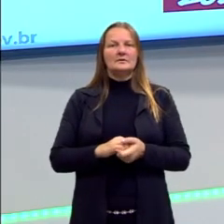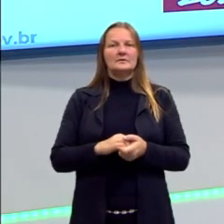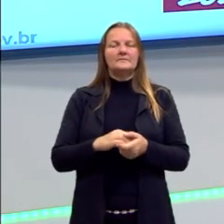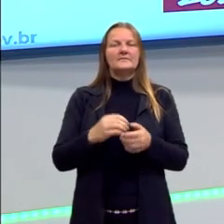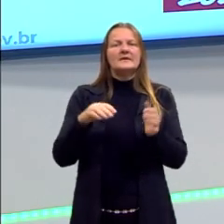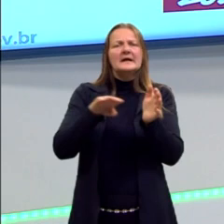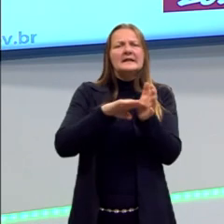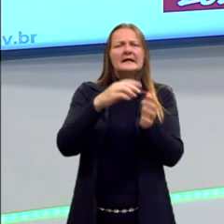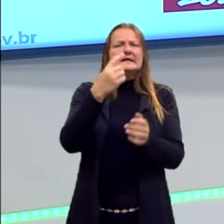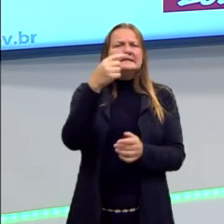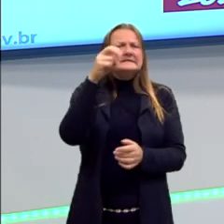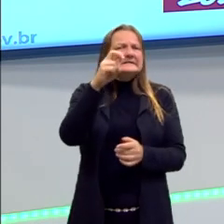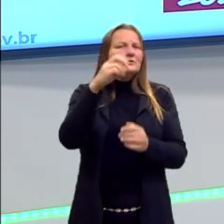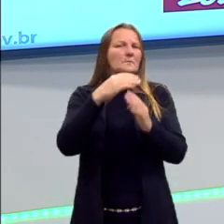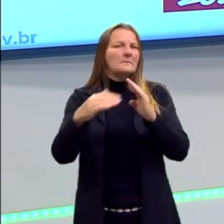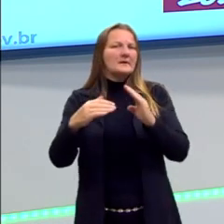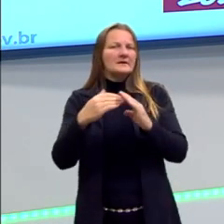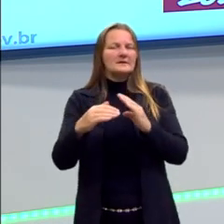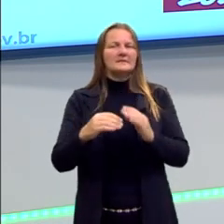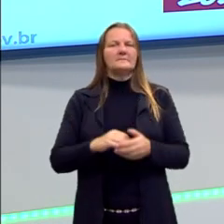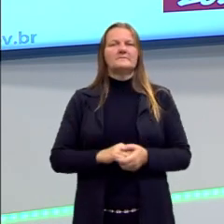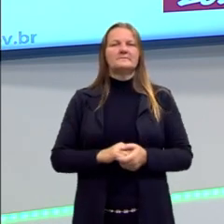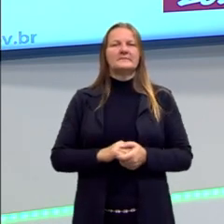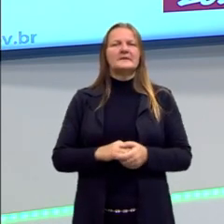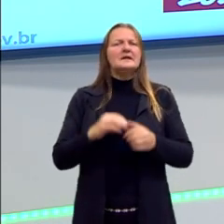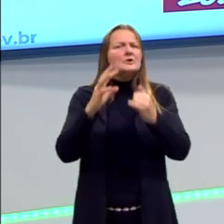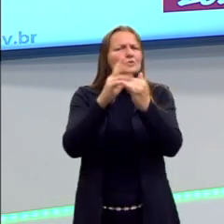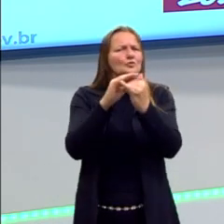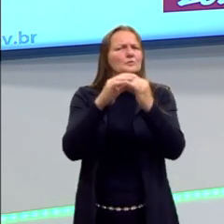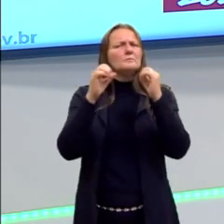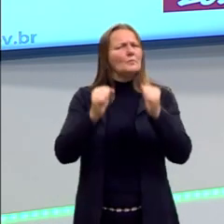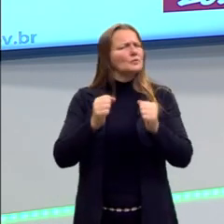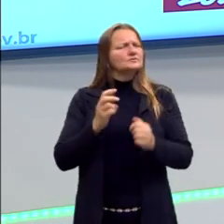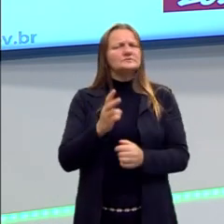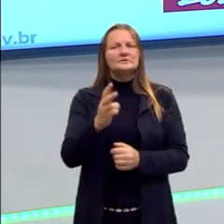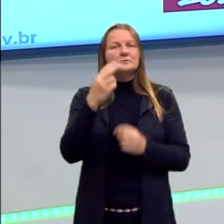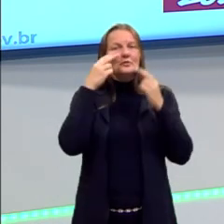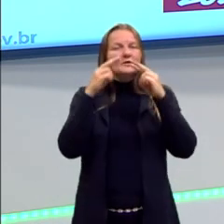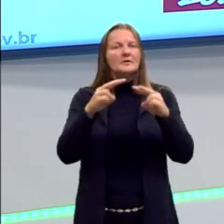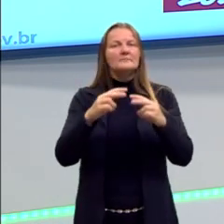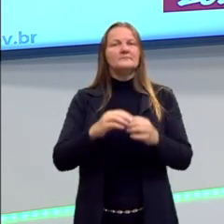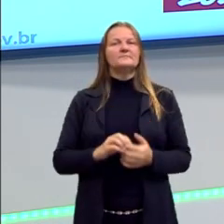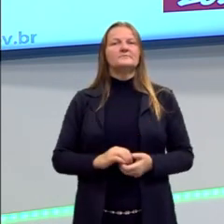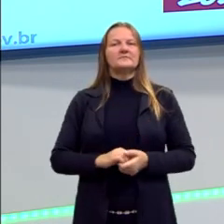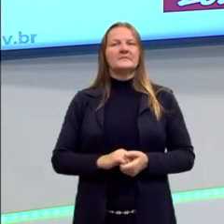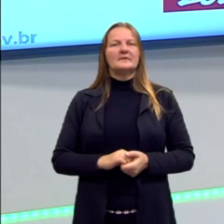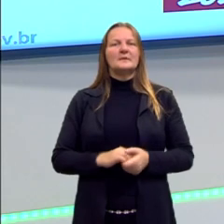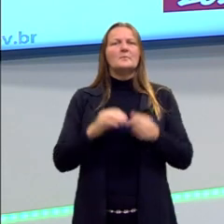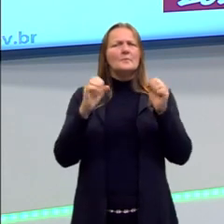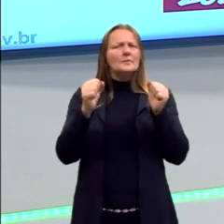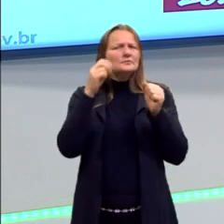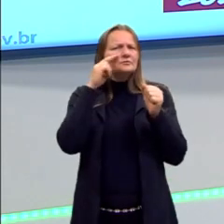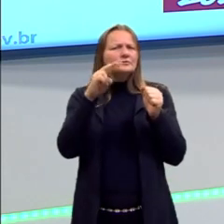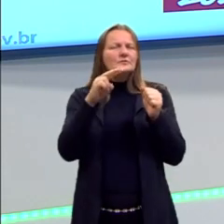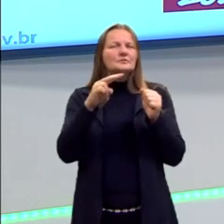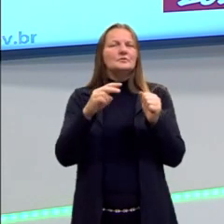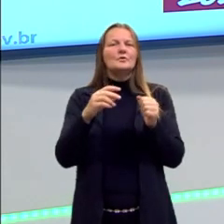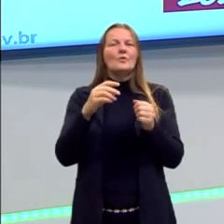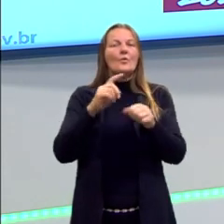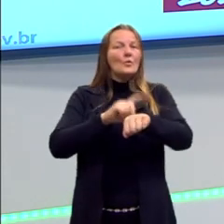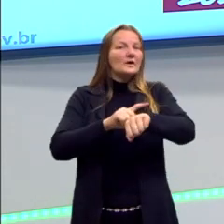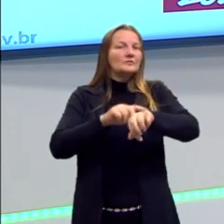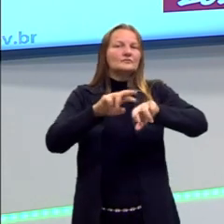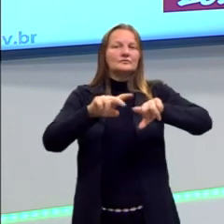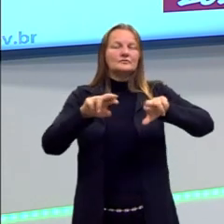e 30 minutos e também ficam disponíveis no YouTube. Então, por favor, quem puder assistir no horário, assista ou em outro horário,